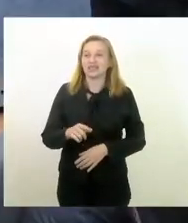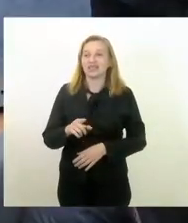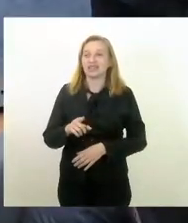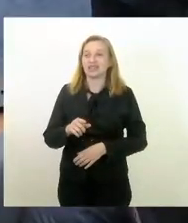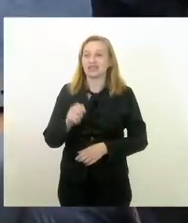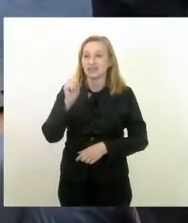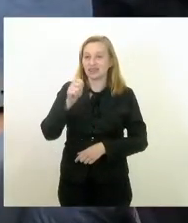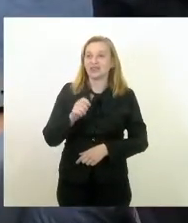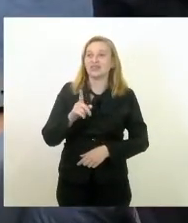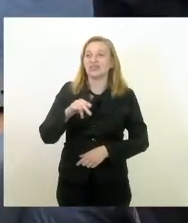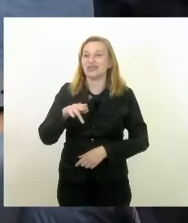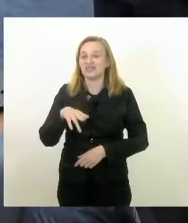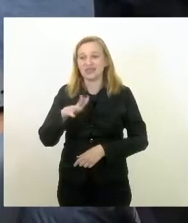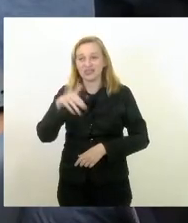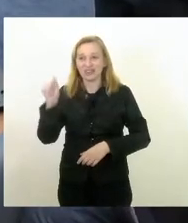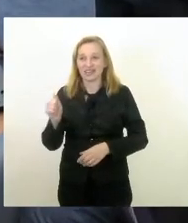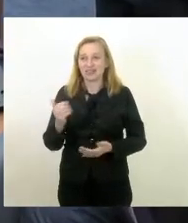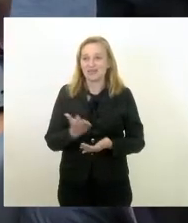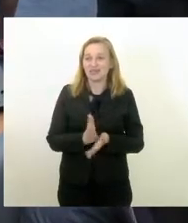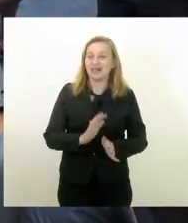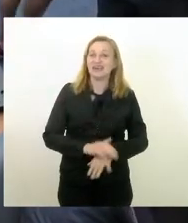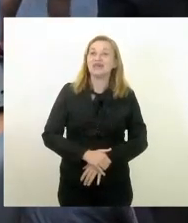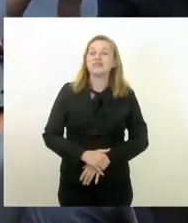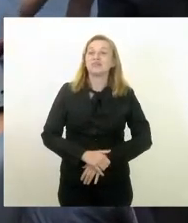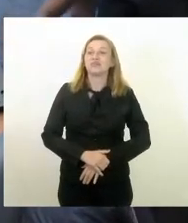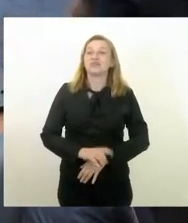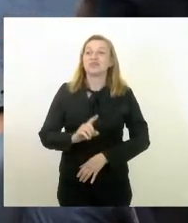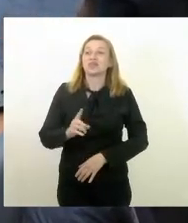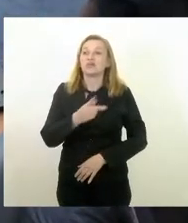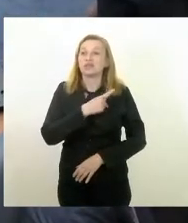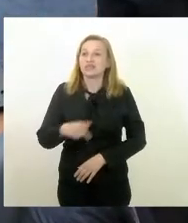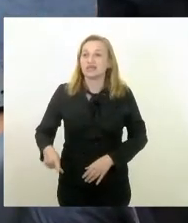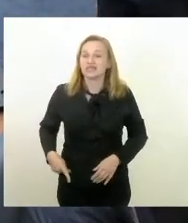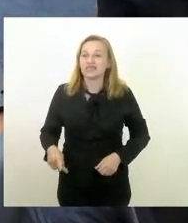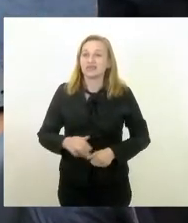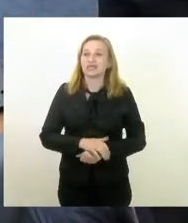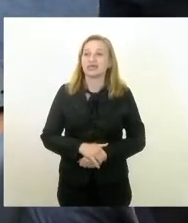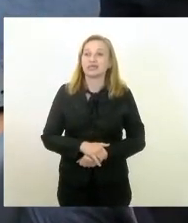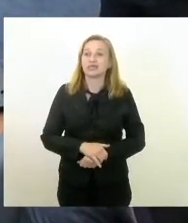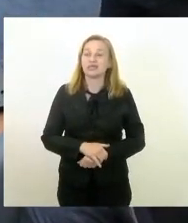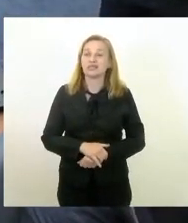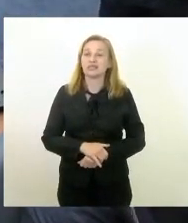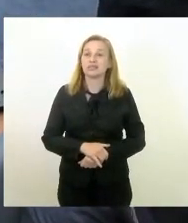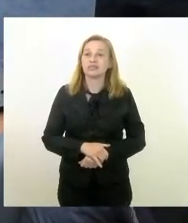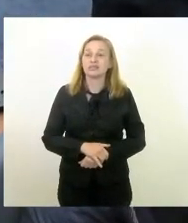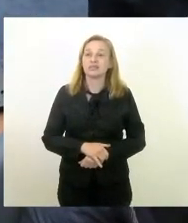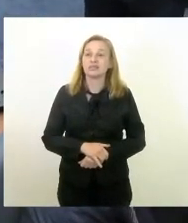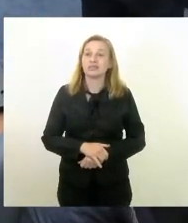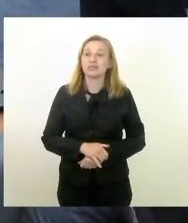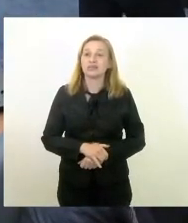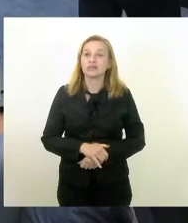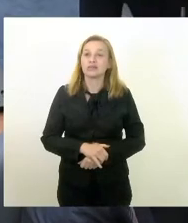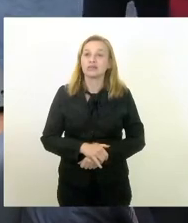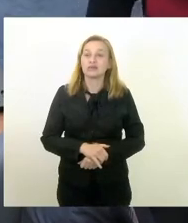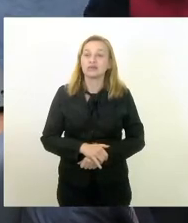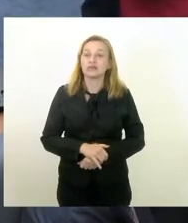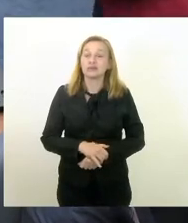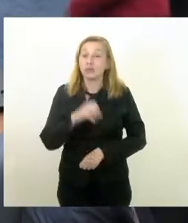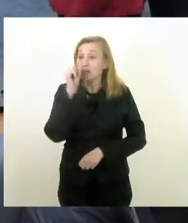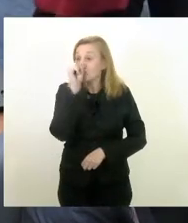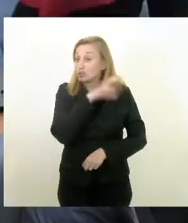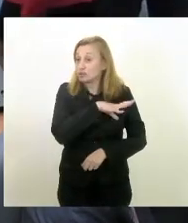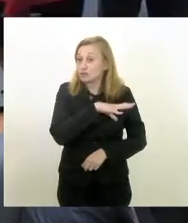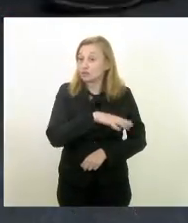presidente próximo presidente eu beira o absurdo